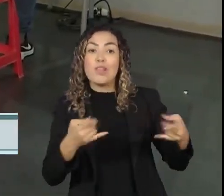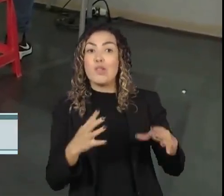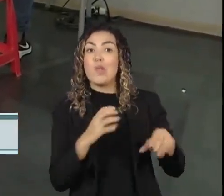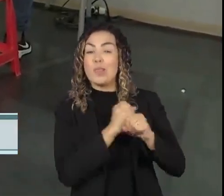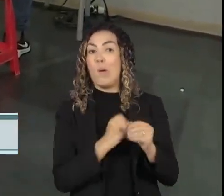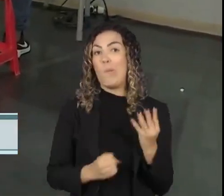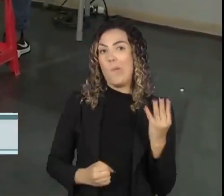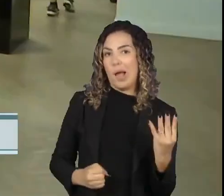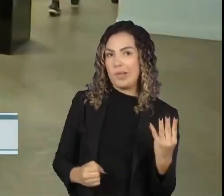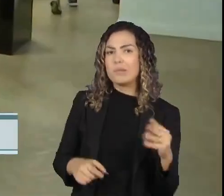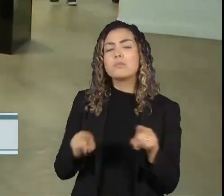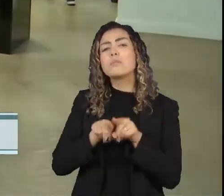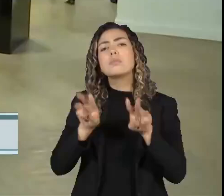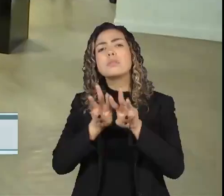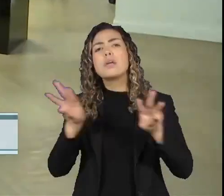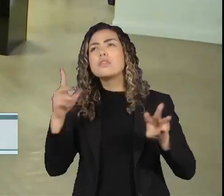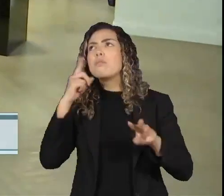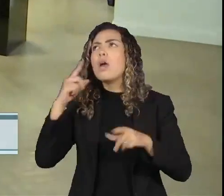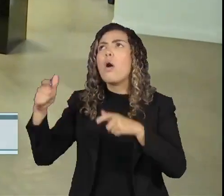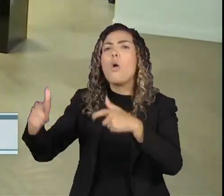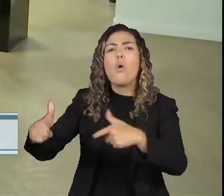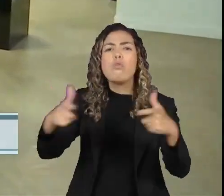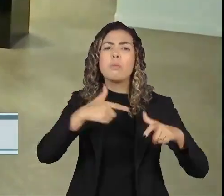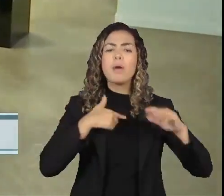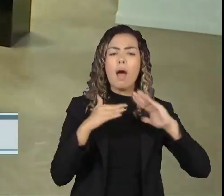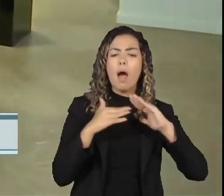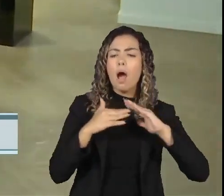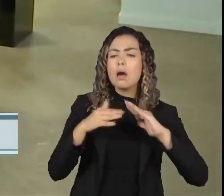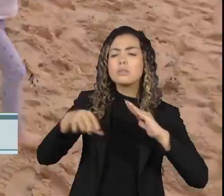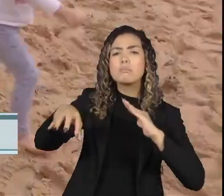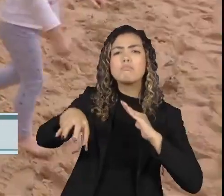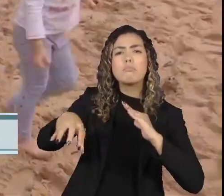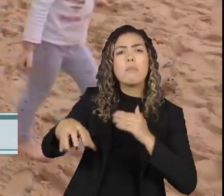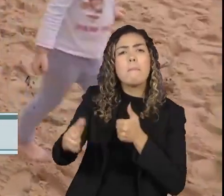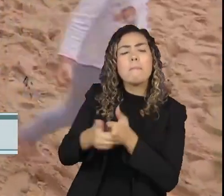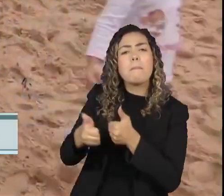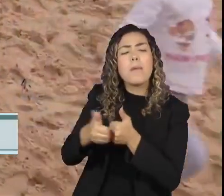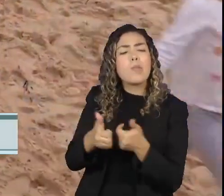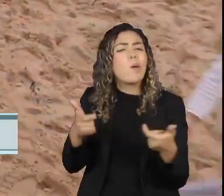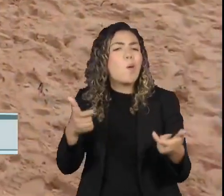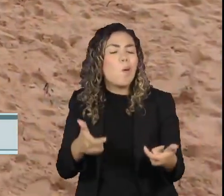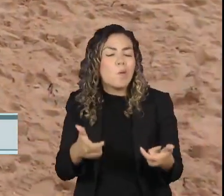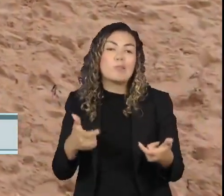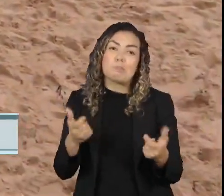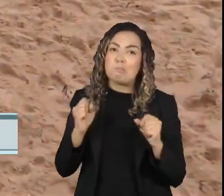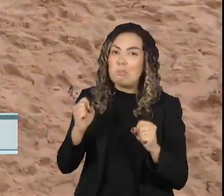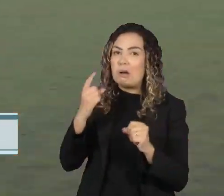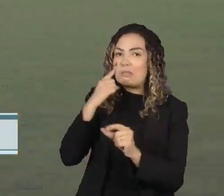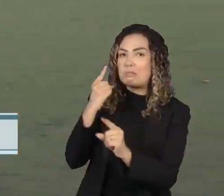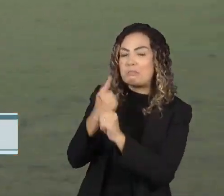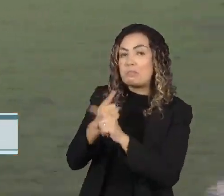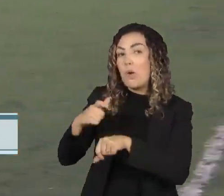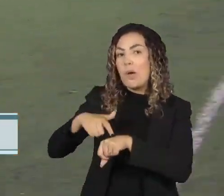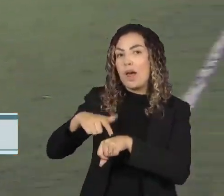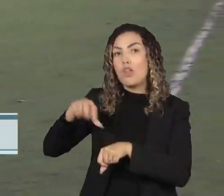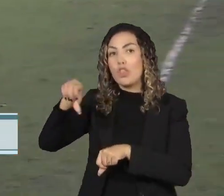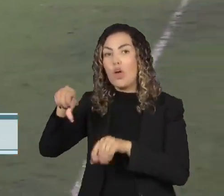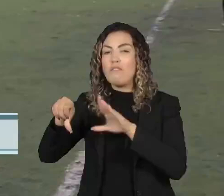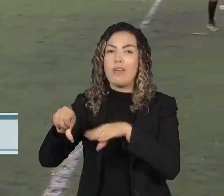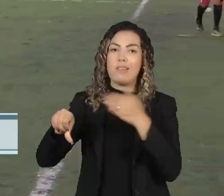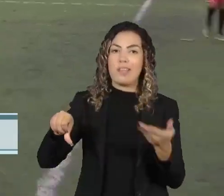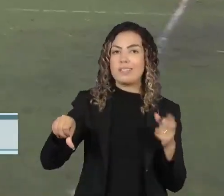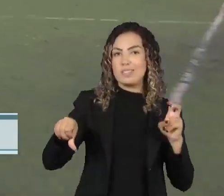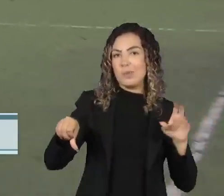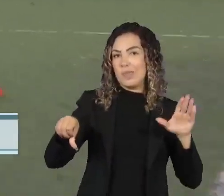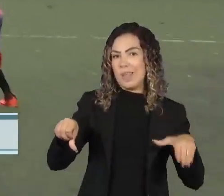possível saber qual é a unidade mais próxima da sua casa. A diversão começa às nove horas da manhã e vai até às cinco